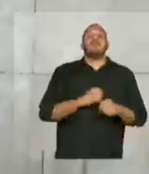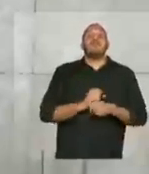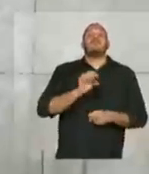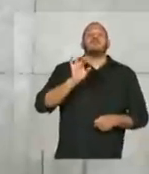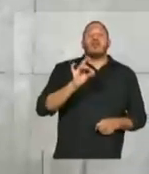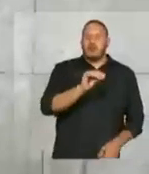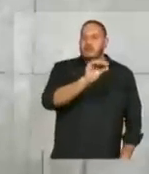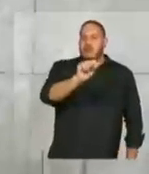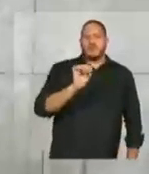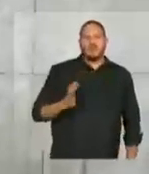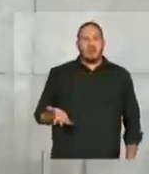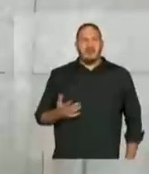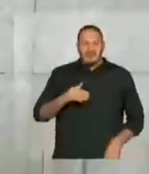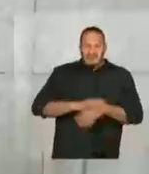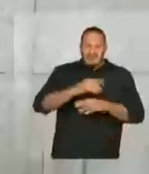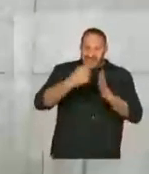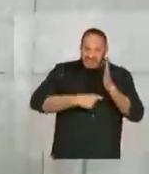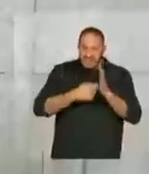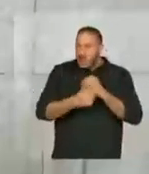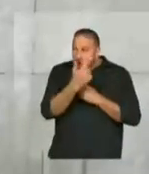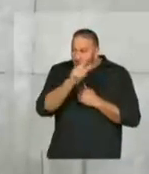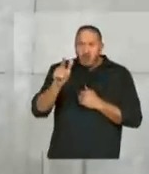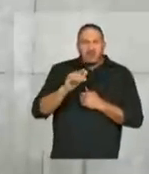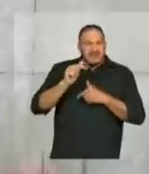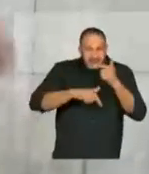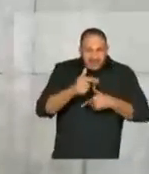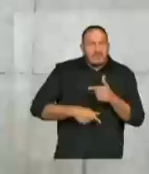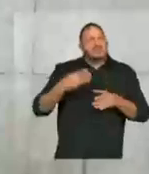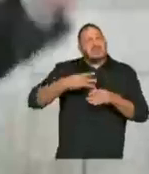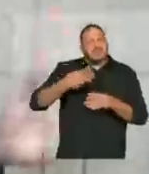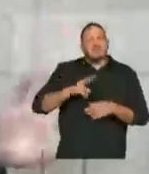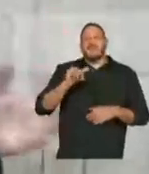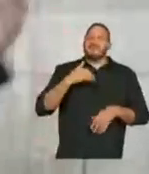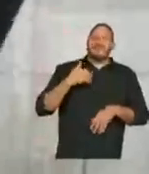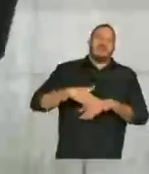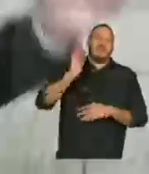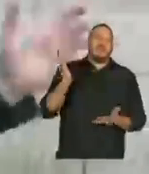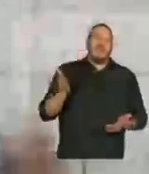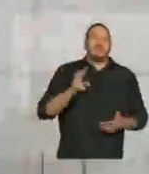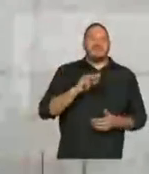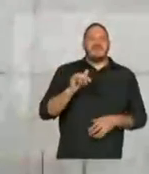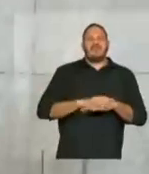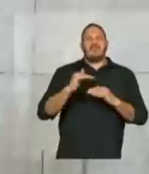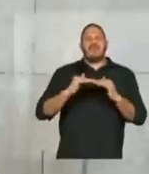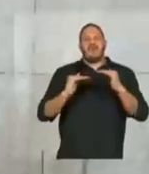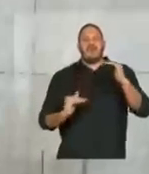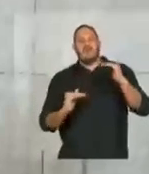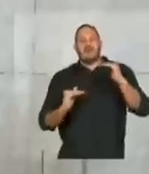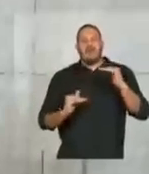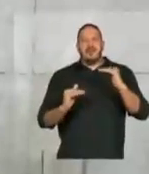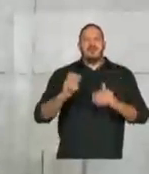Só das OS. Se taxar outros serviços terceirizados, vai dar muito mais. E vai ter que equilibrar a Previdência,